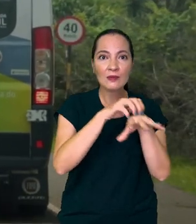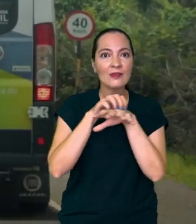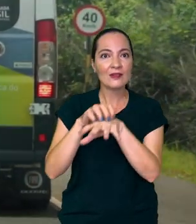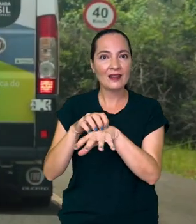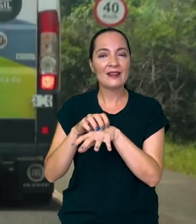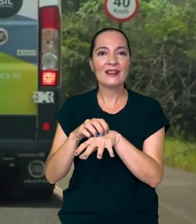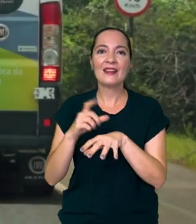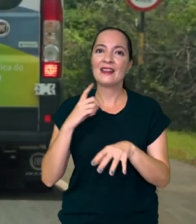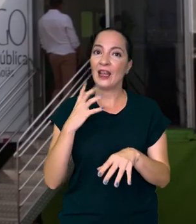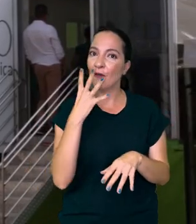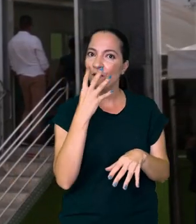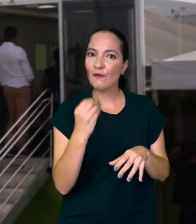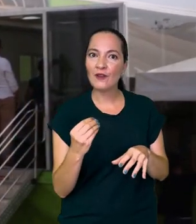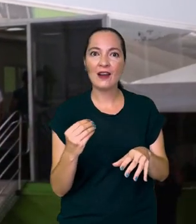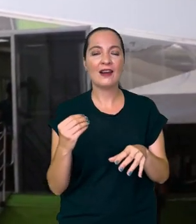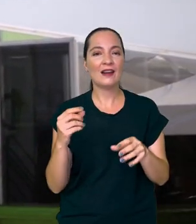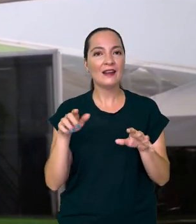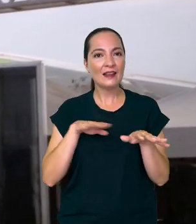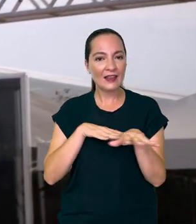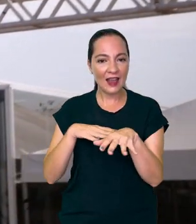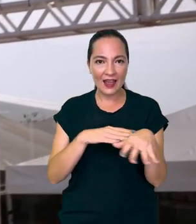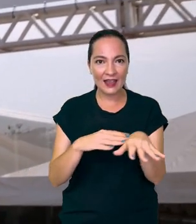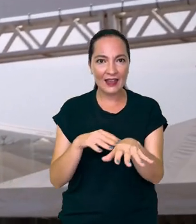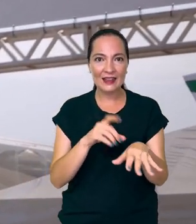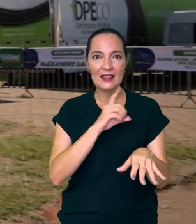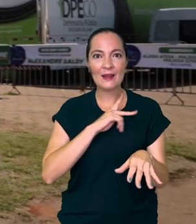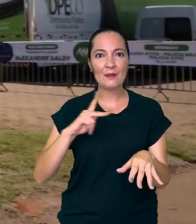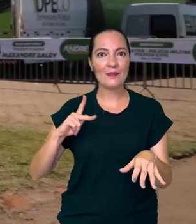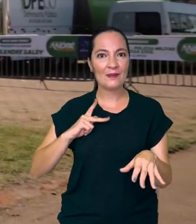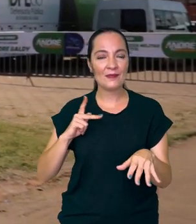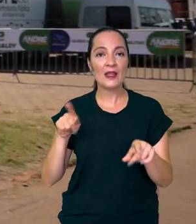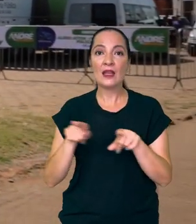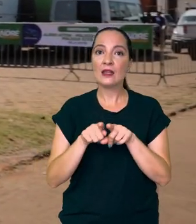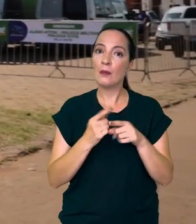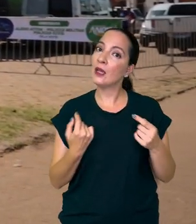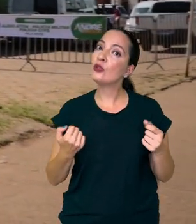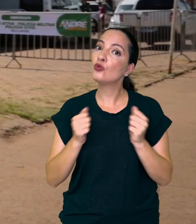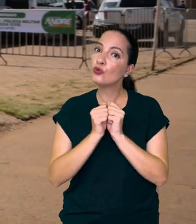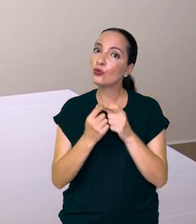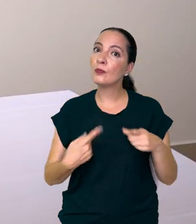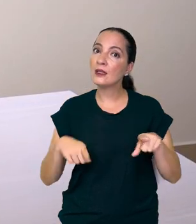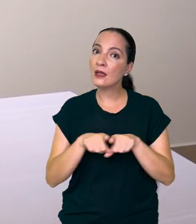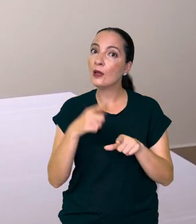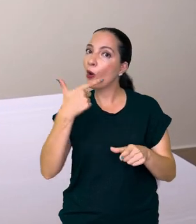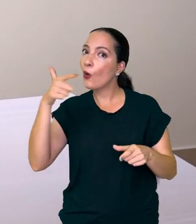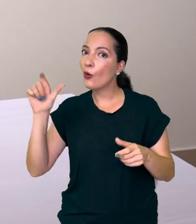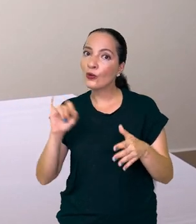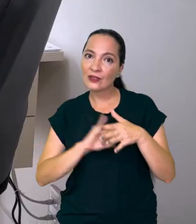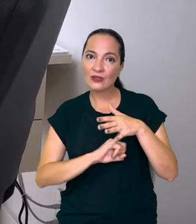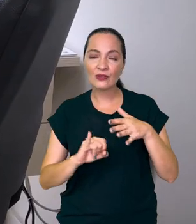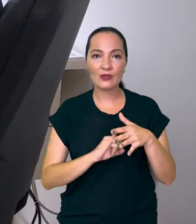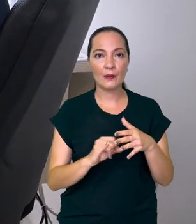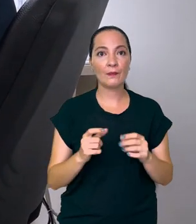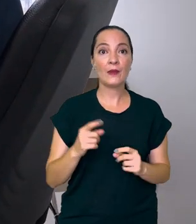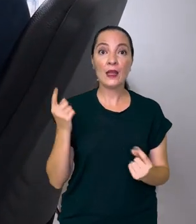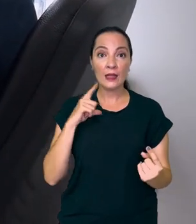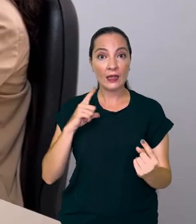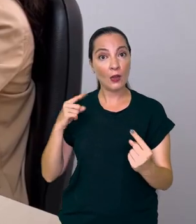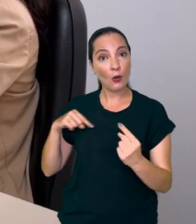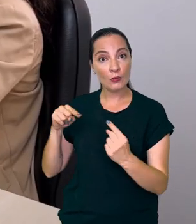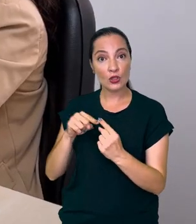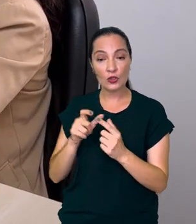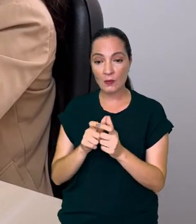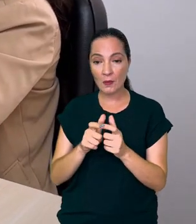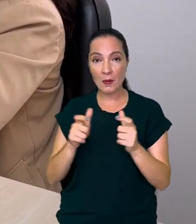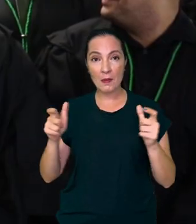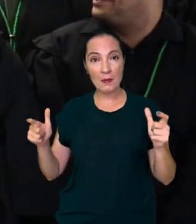com as Vans dos Direitos, a Carreta DPE e também em parceria com outros órgãos. Com o objetivo de ampliar sua atuação em